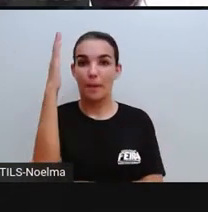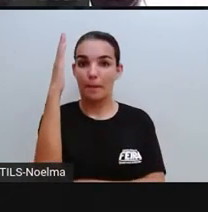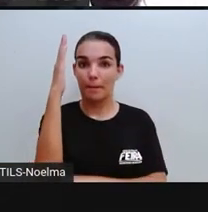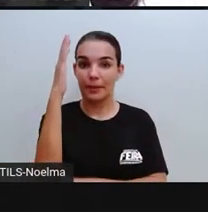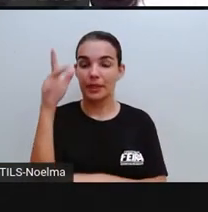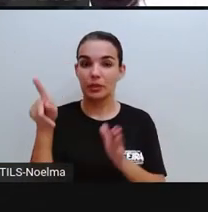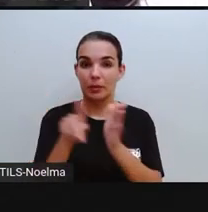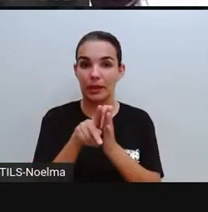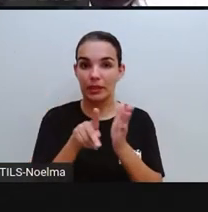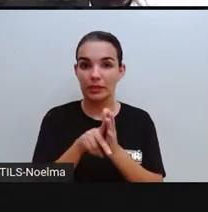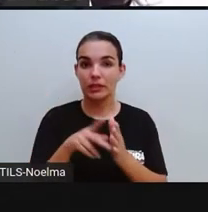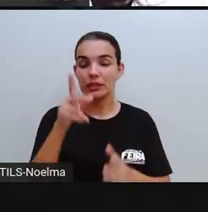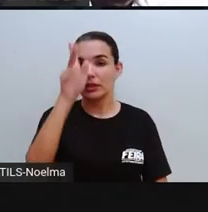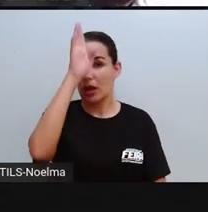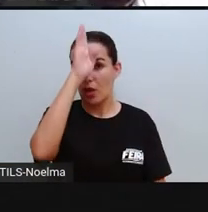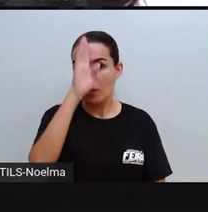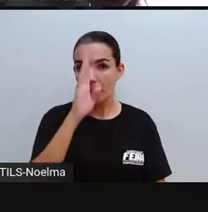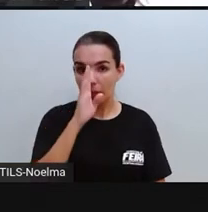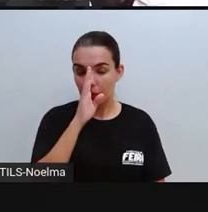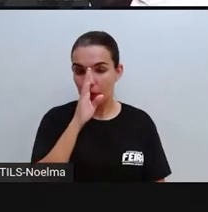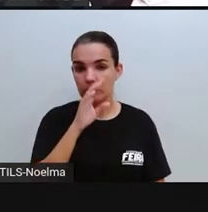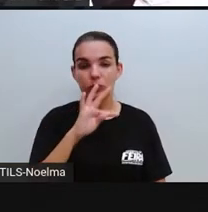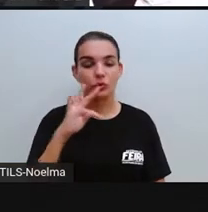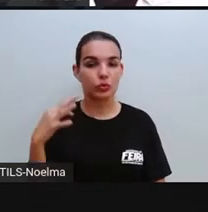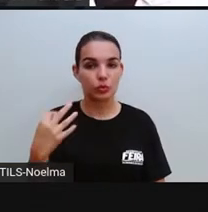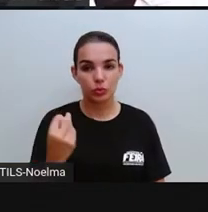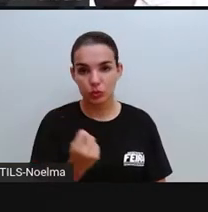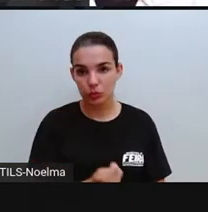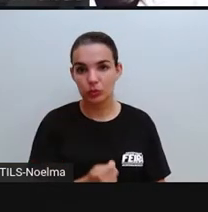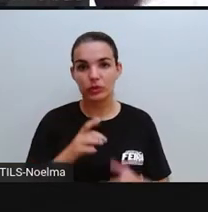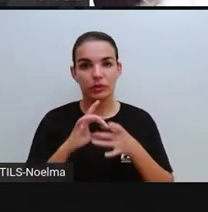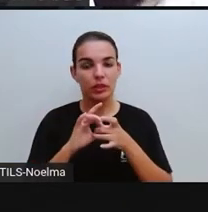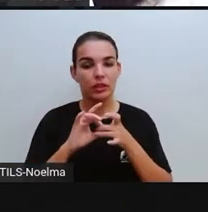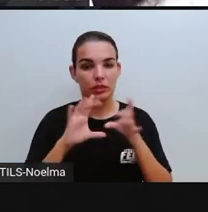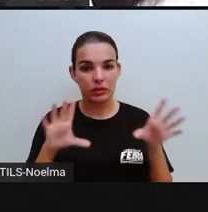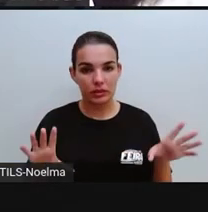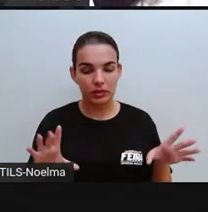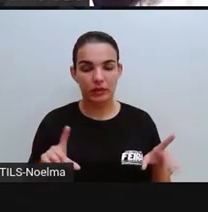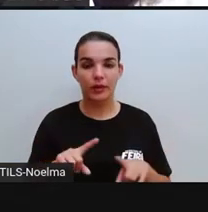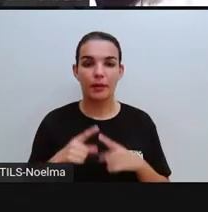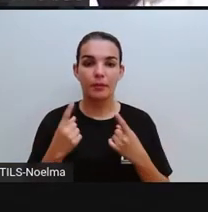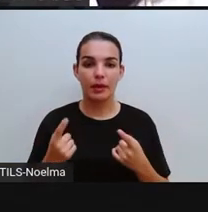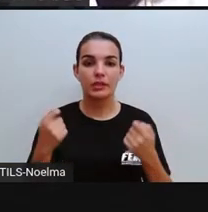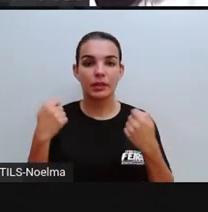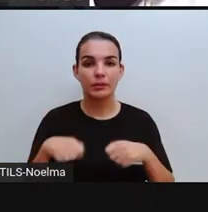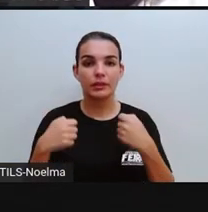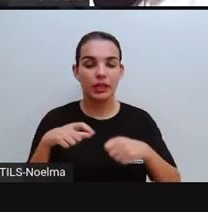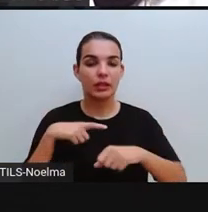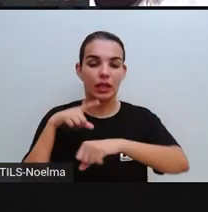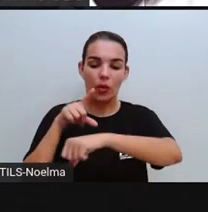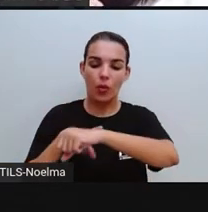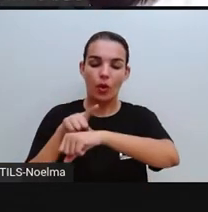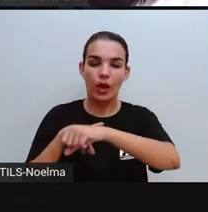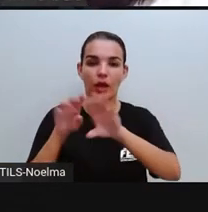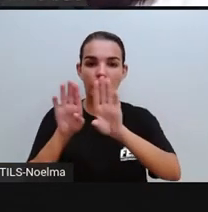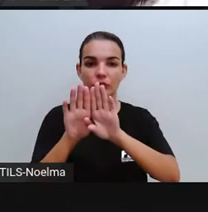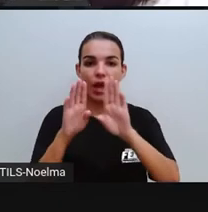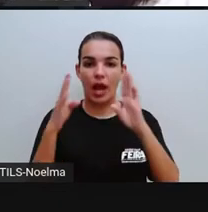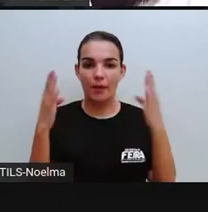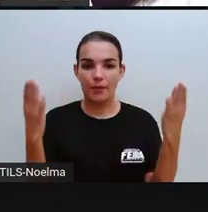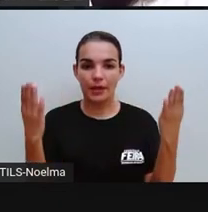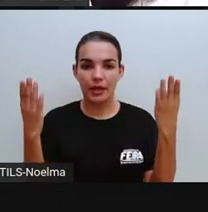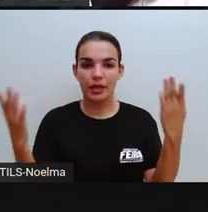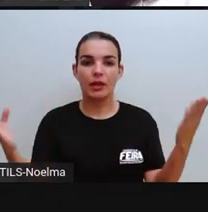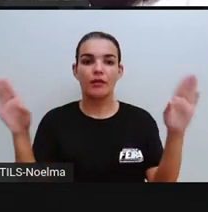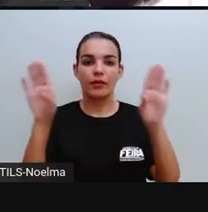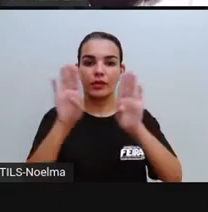público, tá? As prefeituras são prédios públicos que têm horário aí, só que são prédios, né,